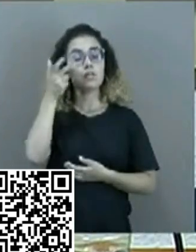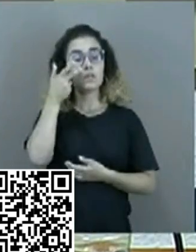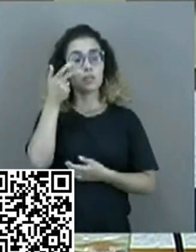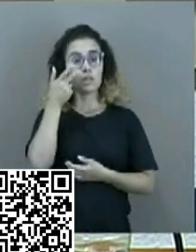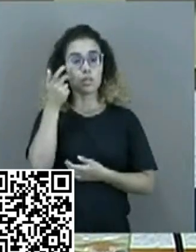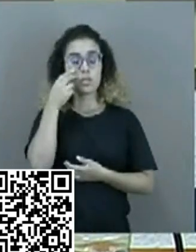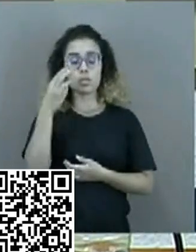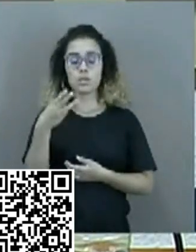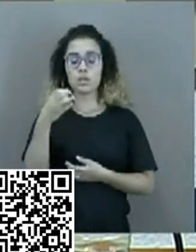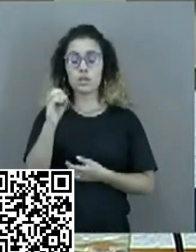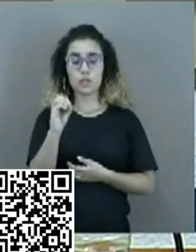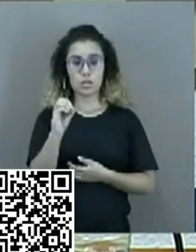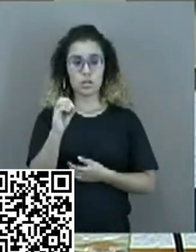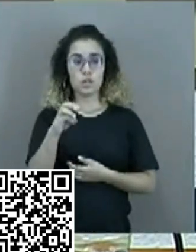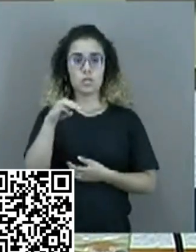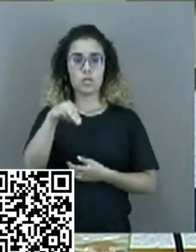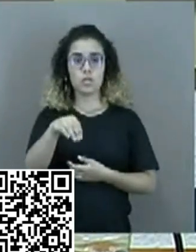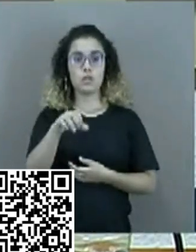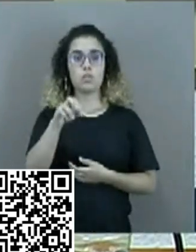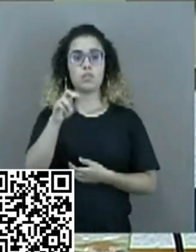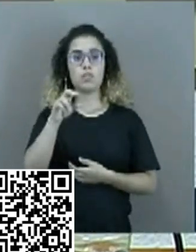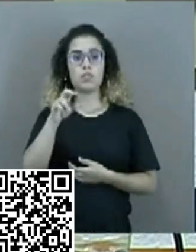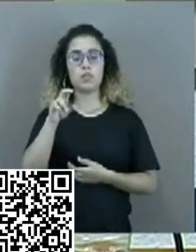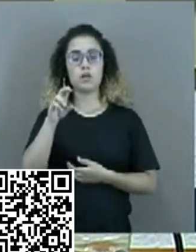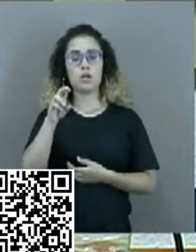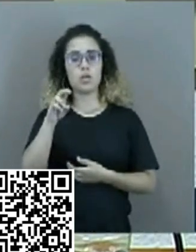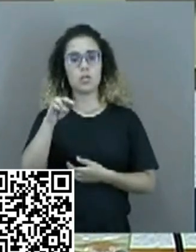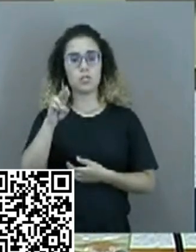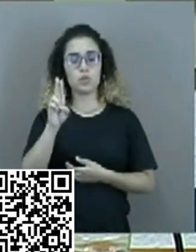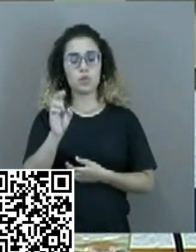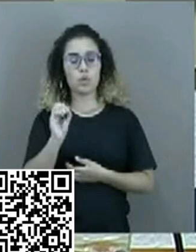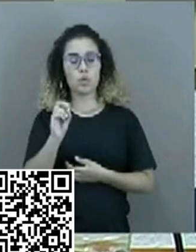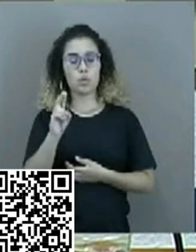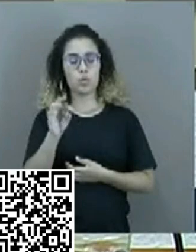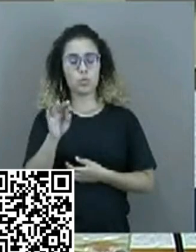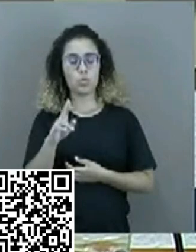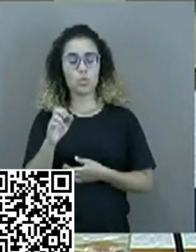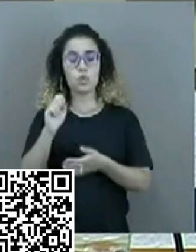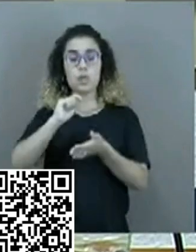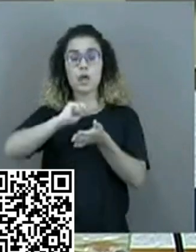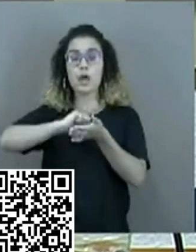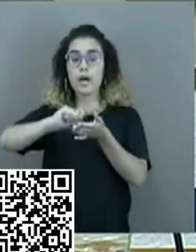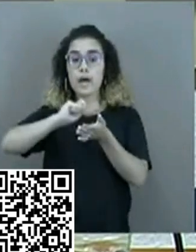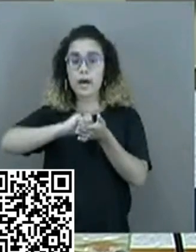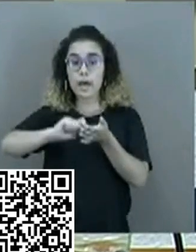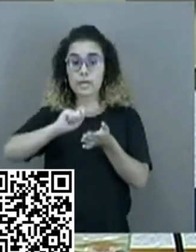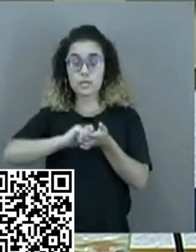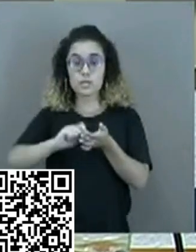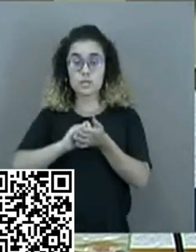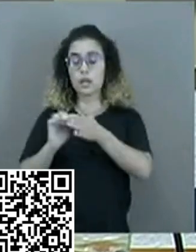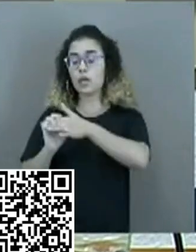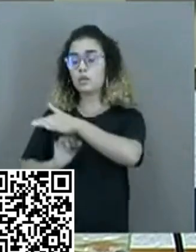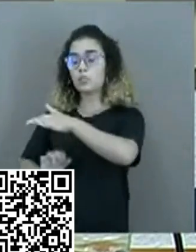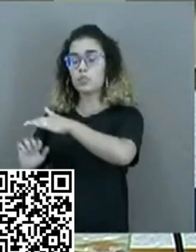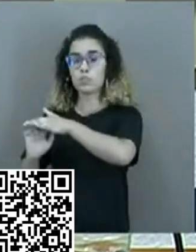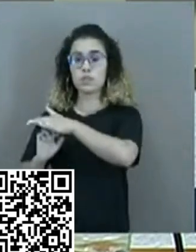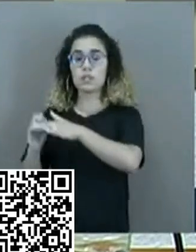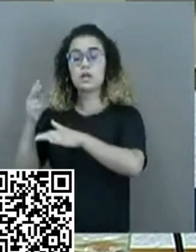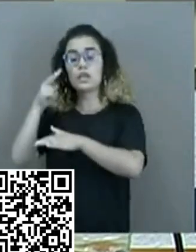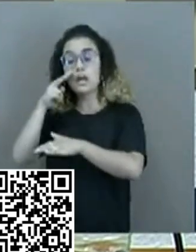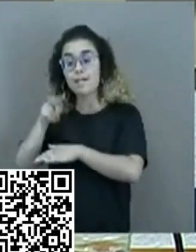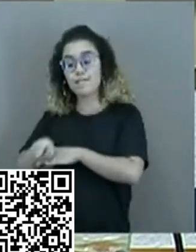emoiús assinados com empresas que estão avaliando, que estão